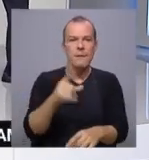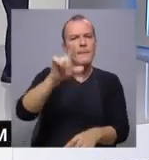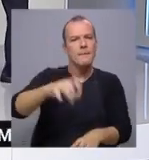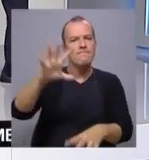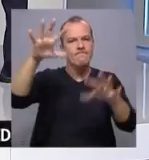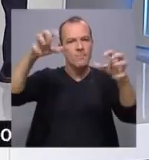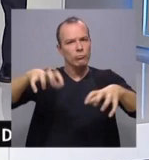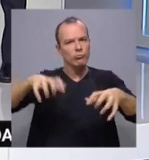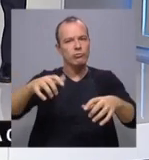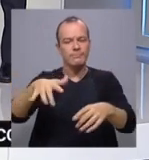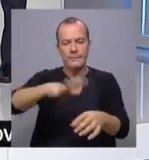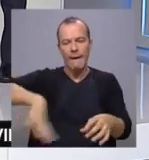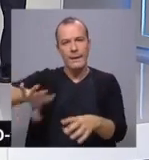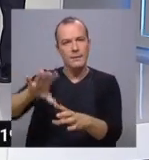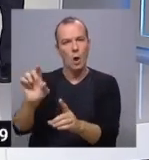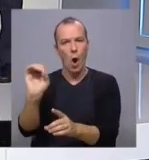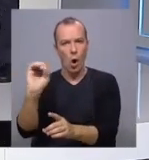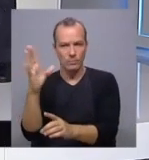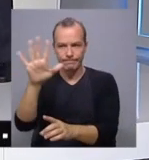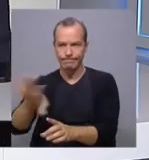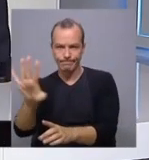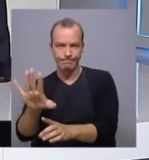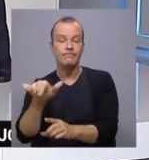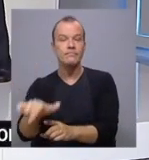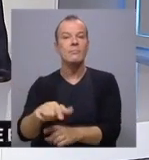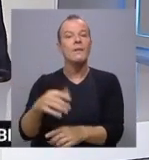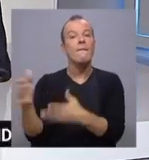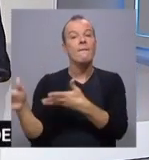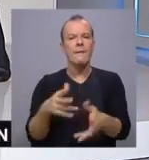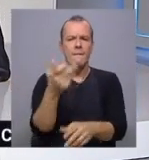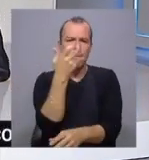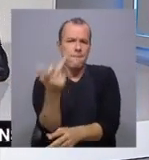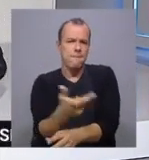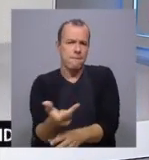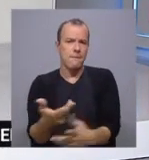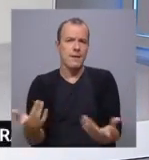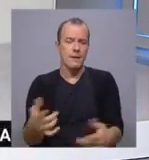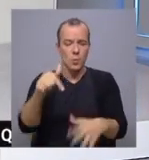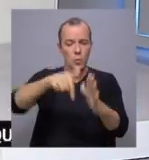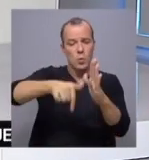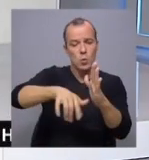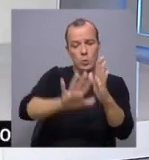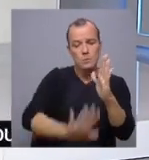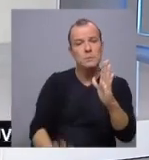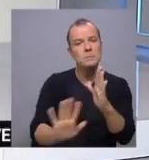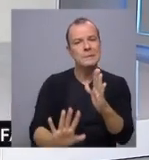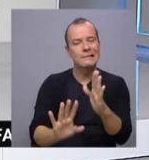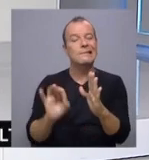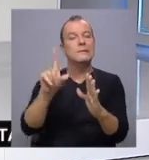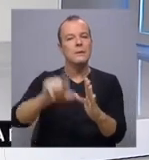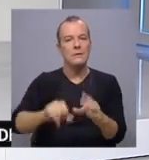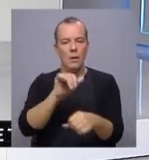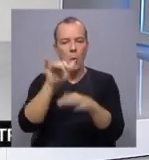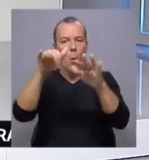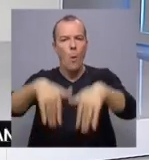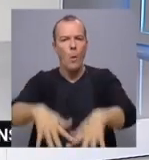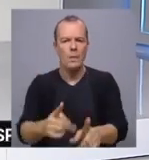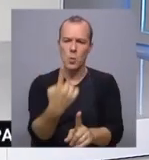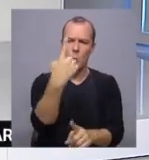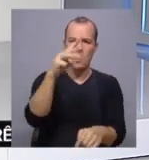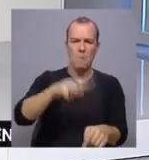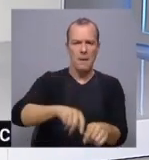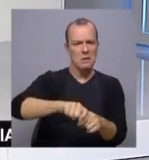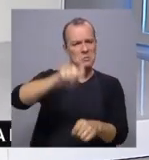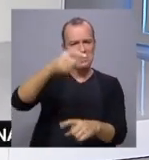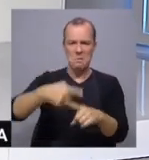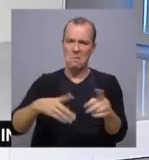no grupo oriental. O vento vai ser fraca moderada por dominar do quadrante sul e as ondas serão de noroeste com 1,5